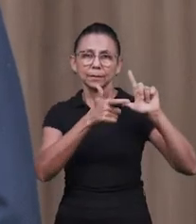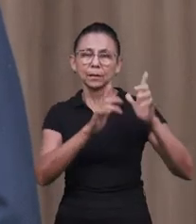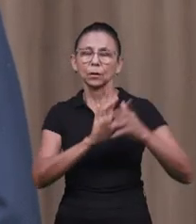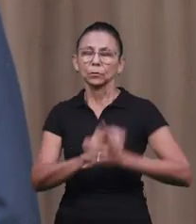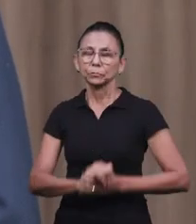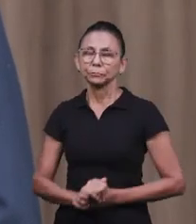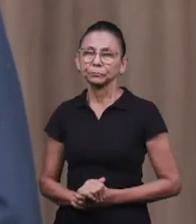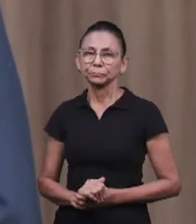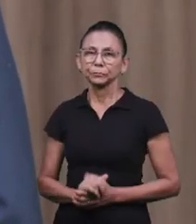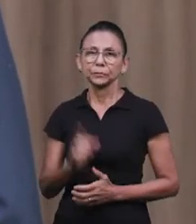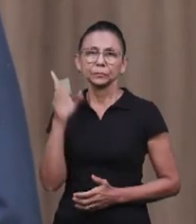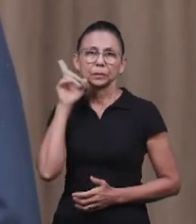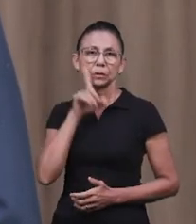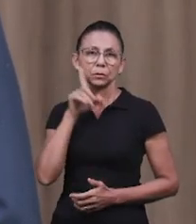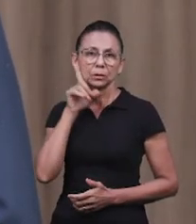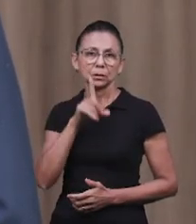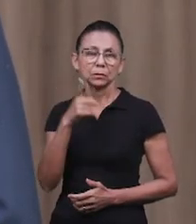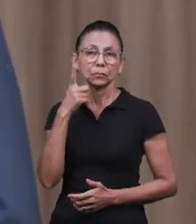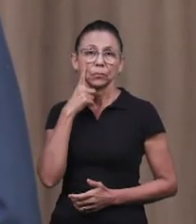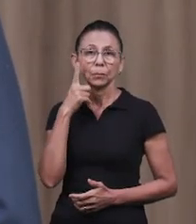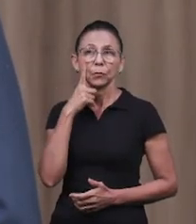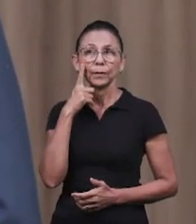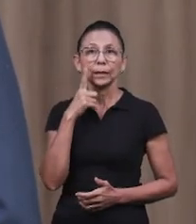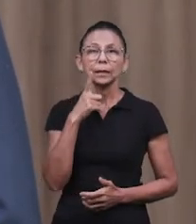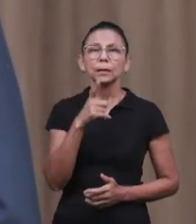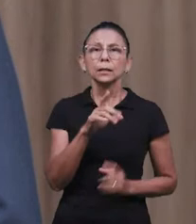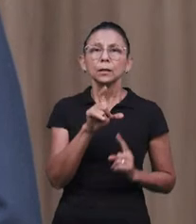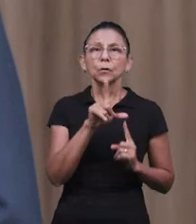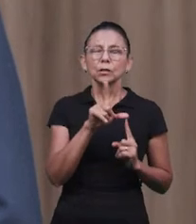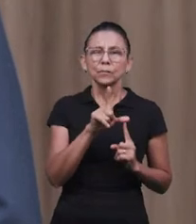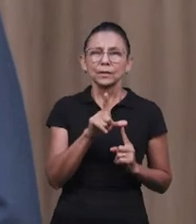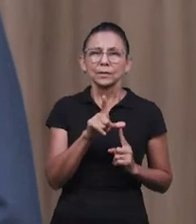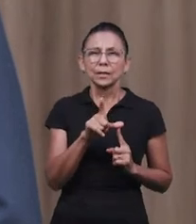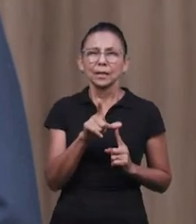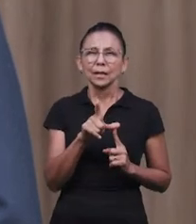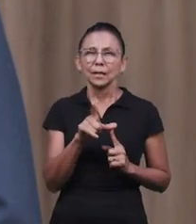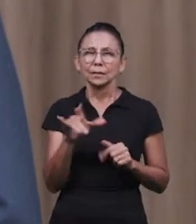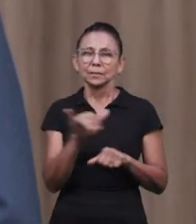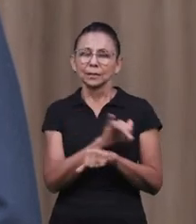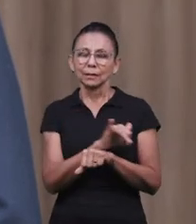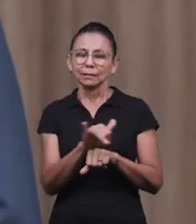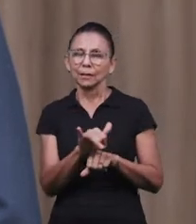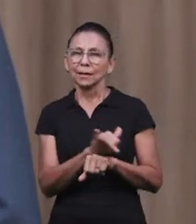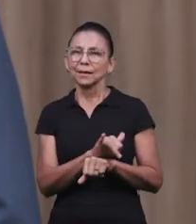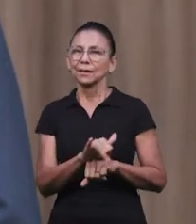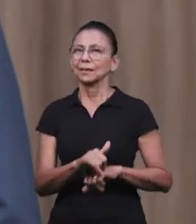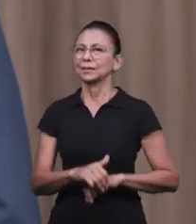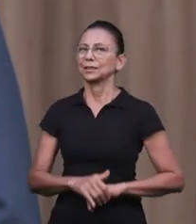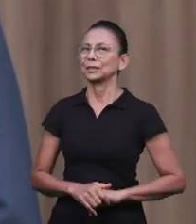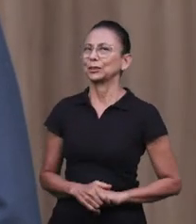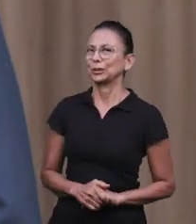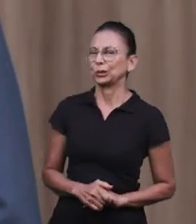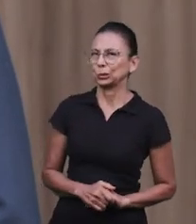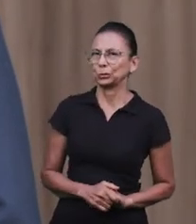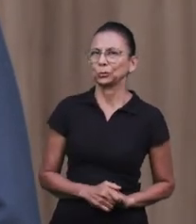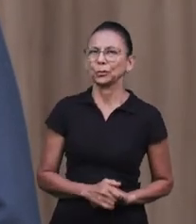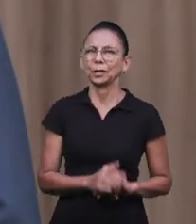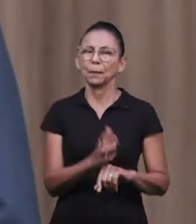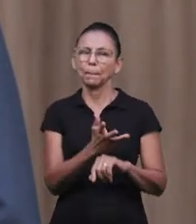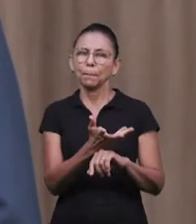um ar. Então, essas sutilezas, as coisas, o adversário sempre coloca coisas com sutileza, nunca é coisa